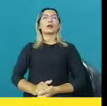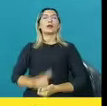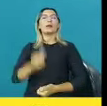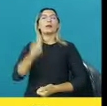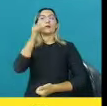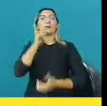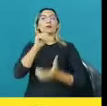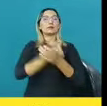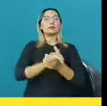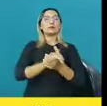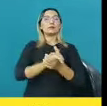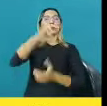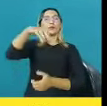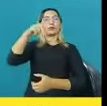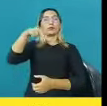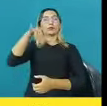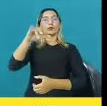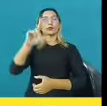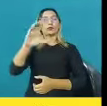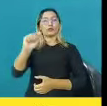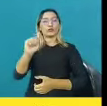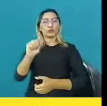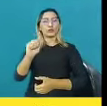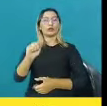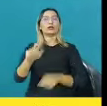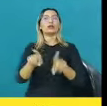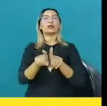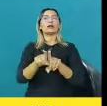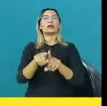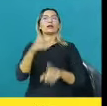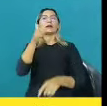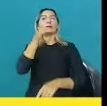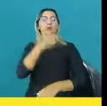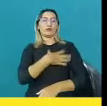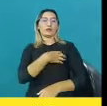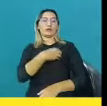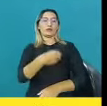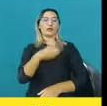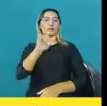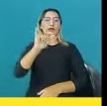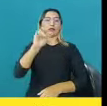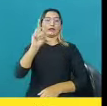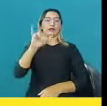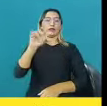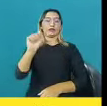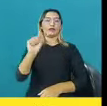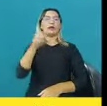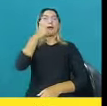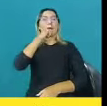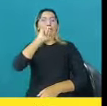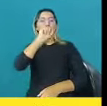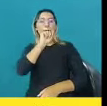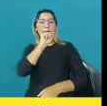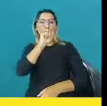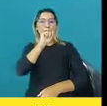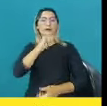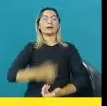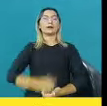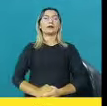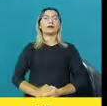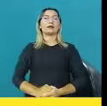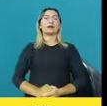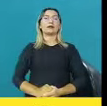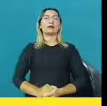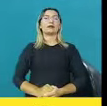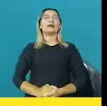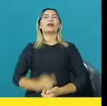filha, Lívia, de saudosa memória, dona Adelade do IAPEP, minha mãe, saudar as vereadoras Fátima, Carmina e